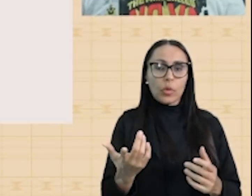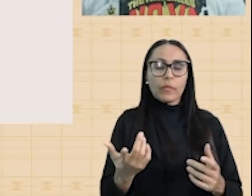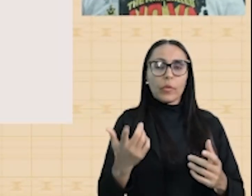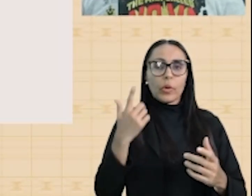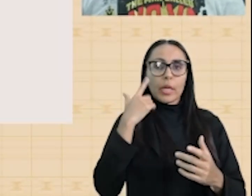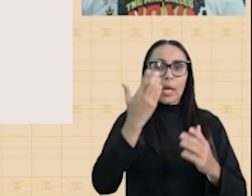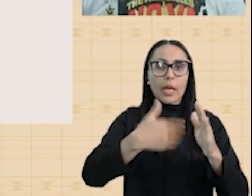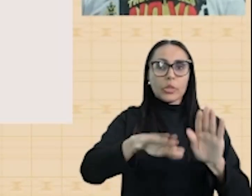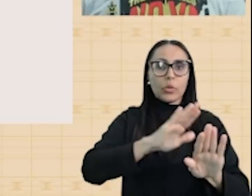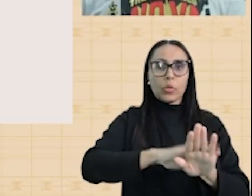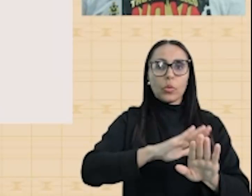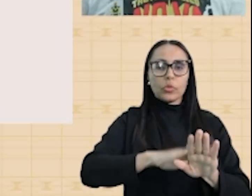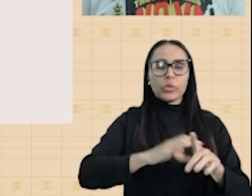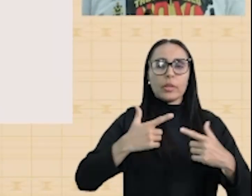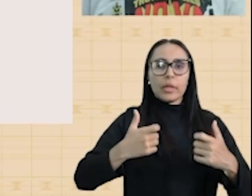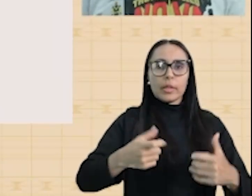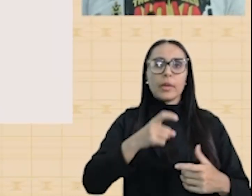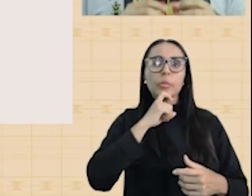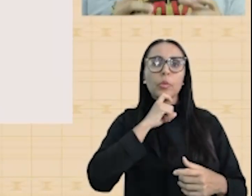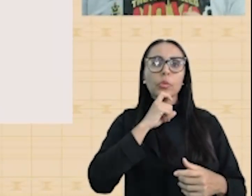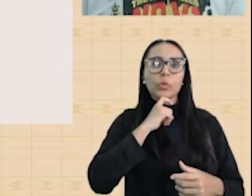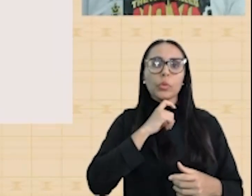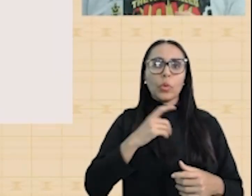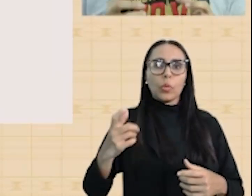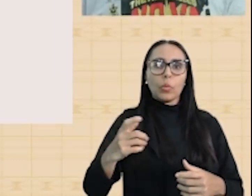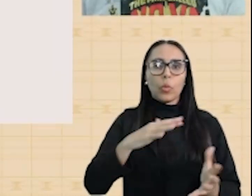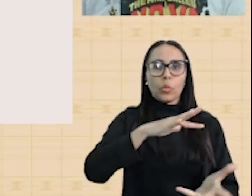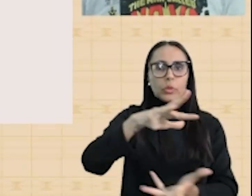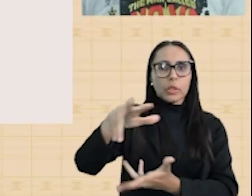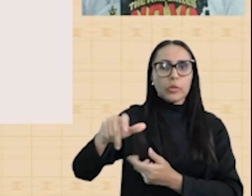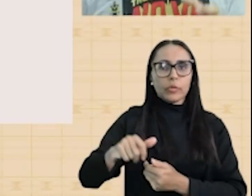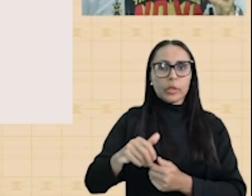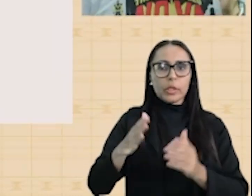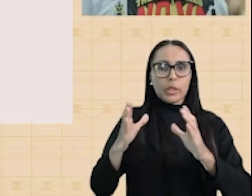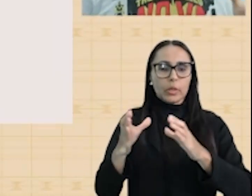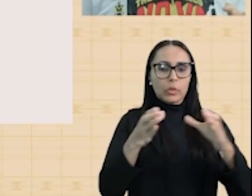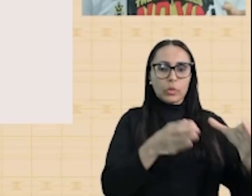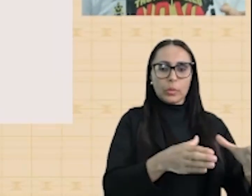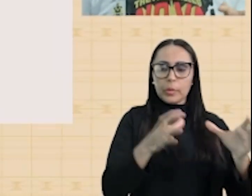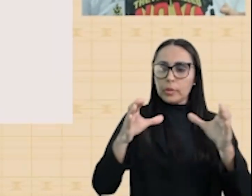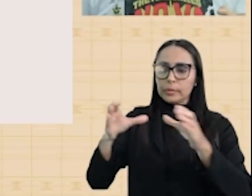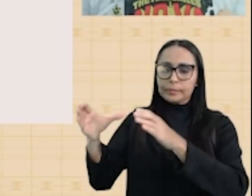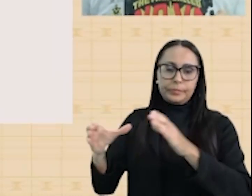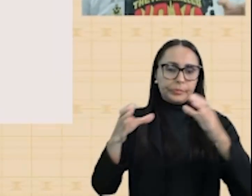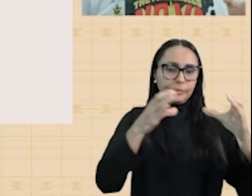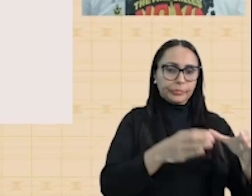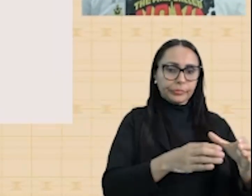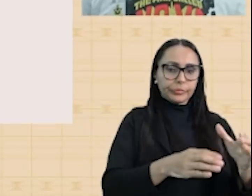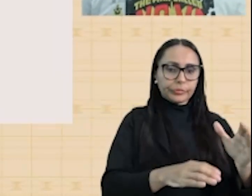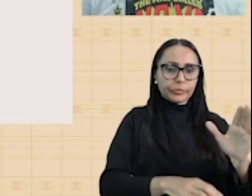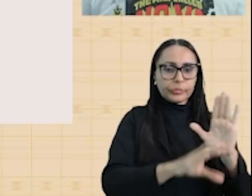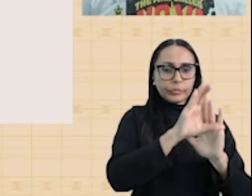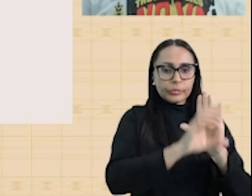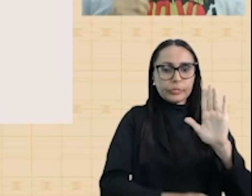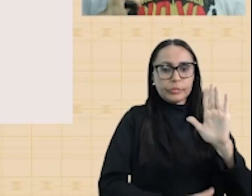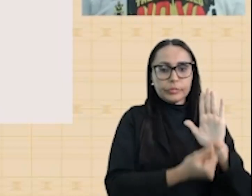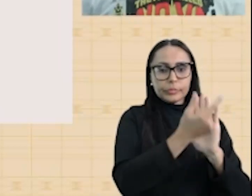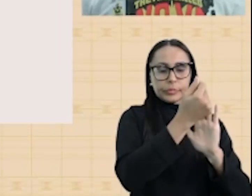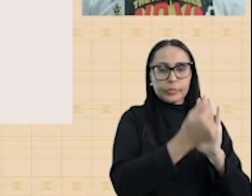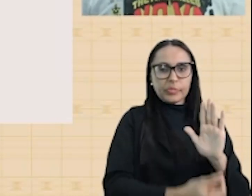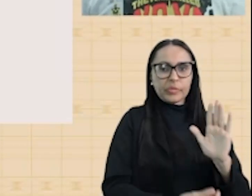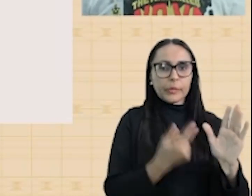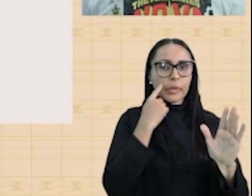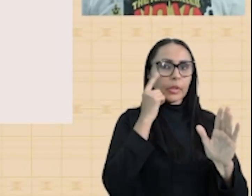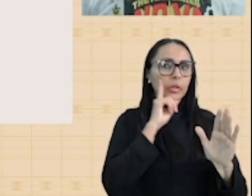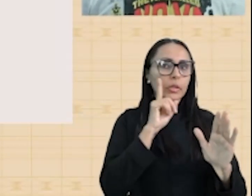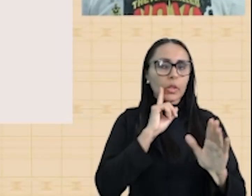da Guerra Fria, onde o mundo se dividia basicamente em dois blocos, um capitalista liderado pelos Estados Unidos e